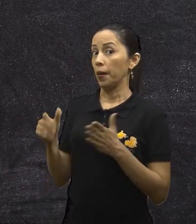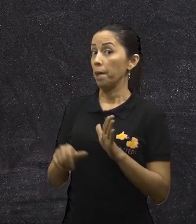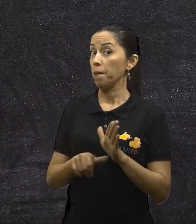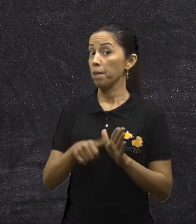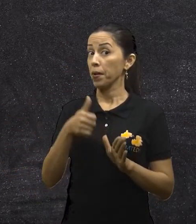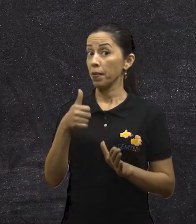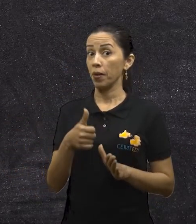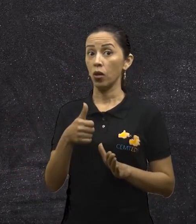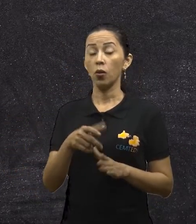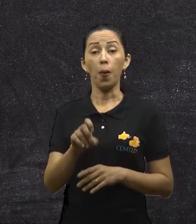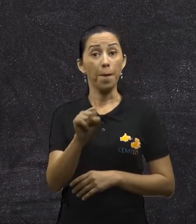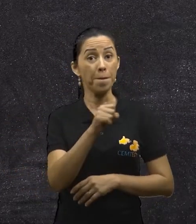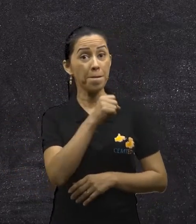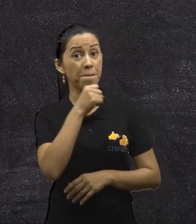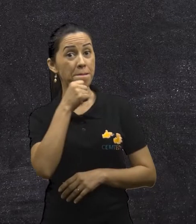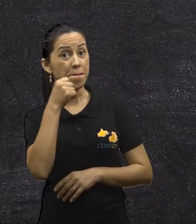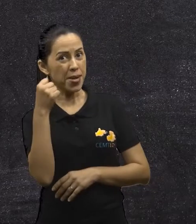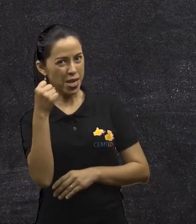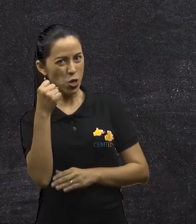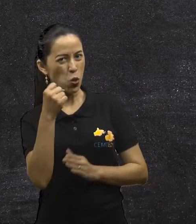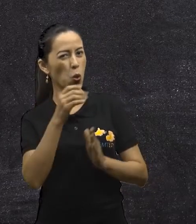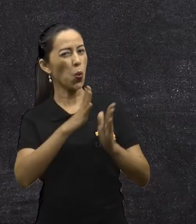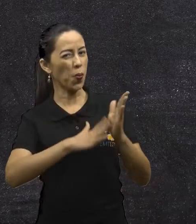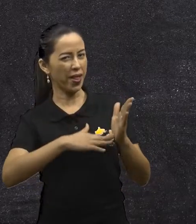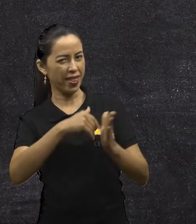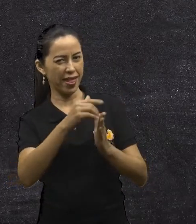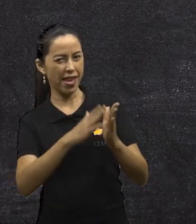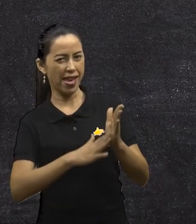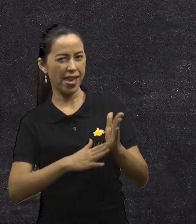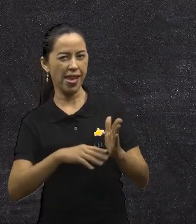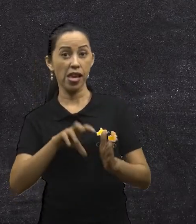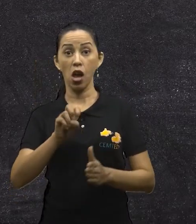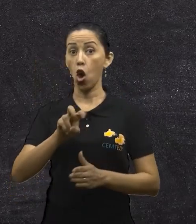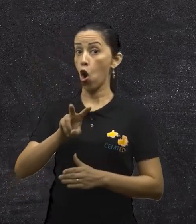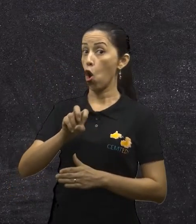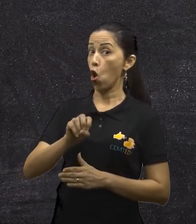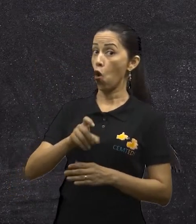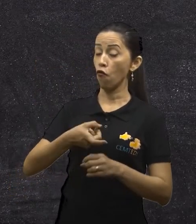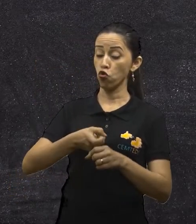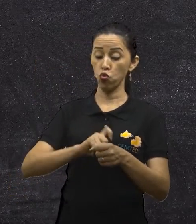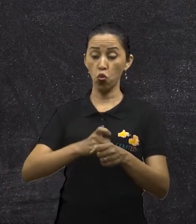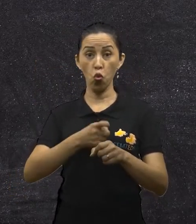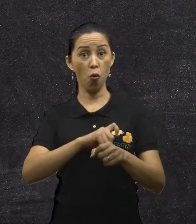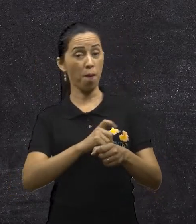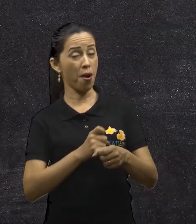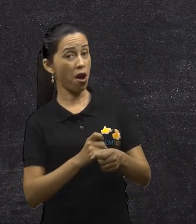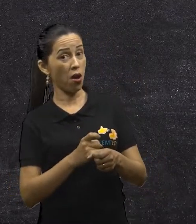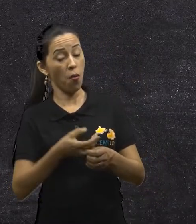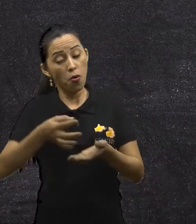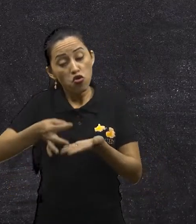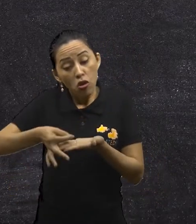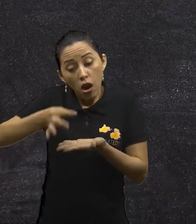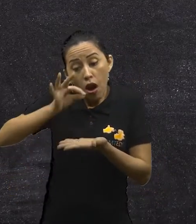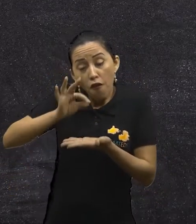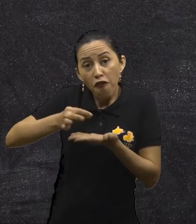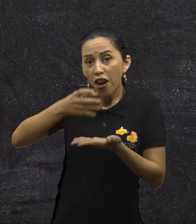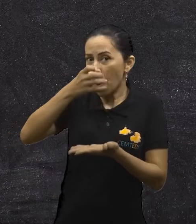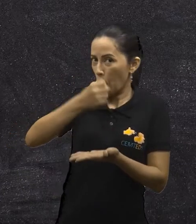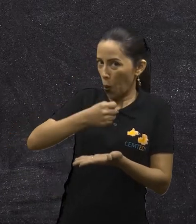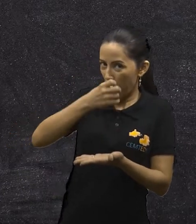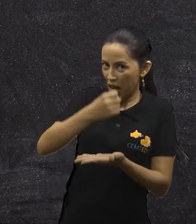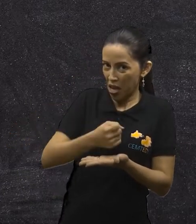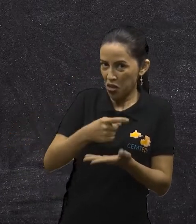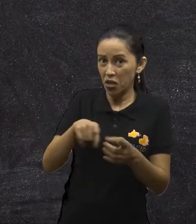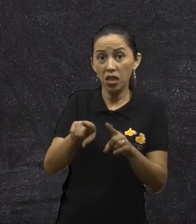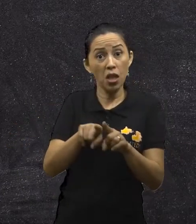com ovo e tucumã, uma xícara de café com leite e uma fatia de mamão. Outra opção de